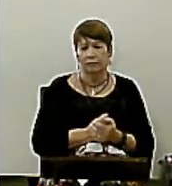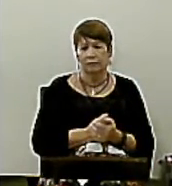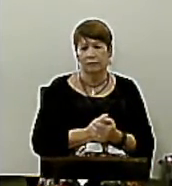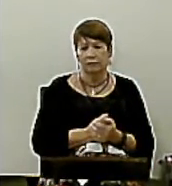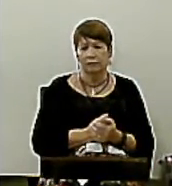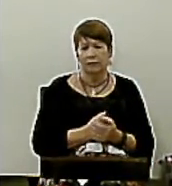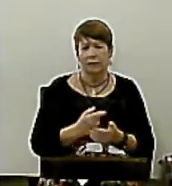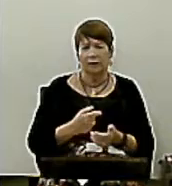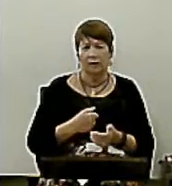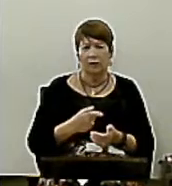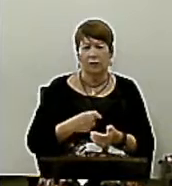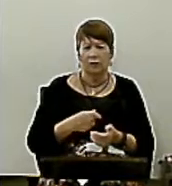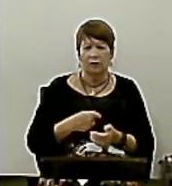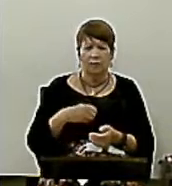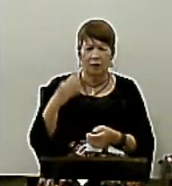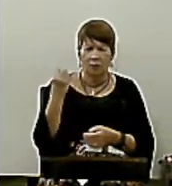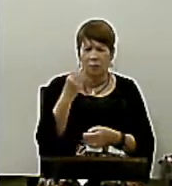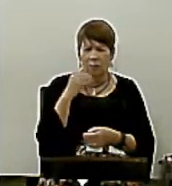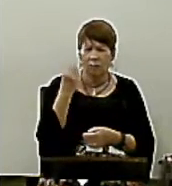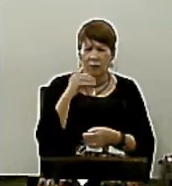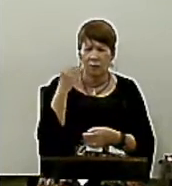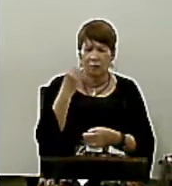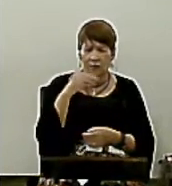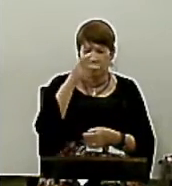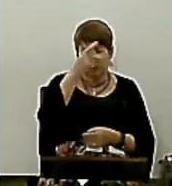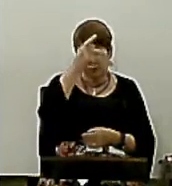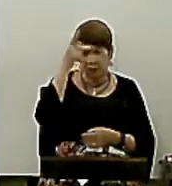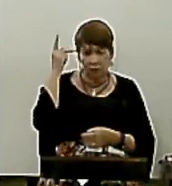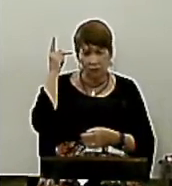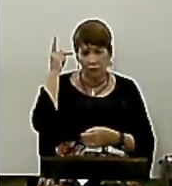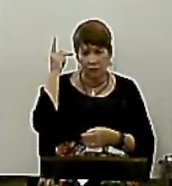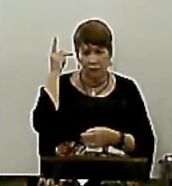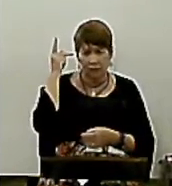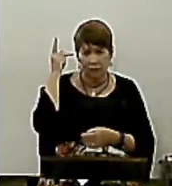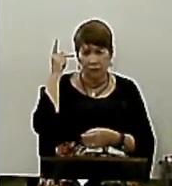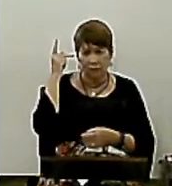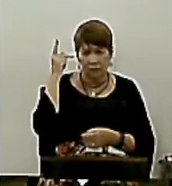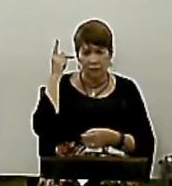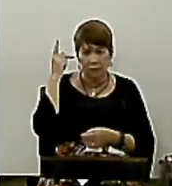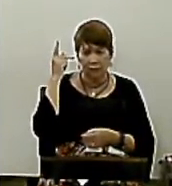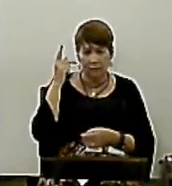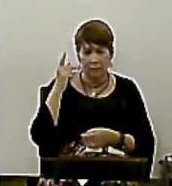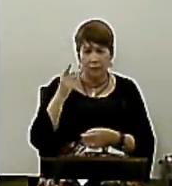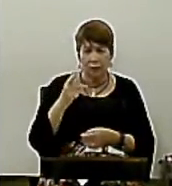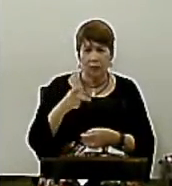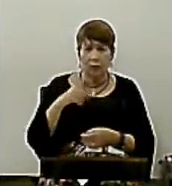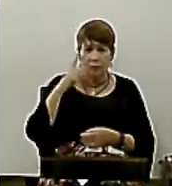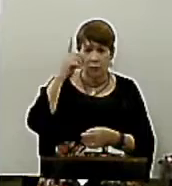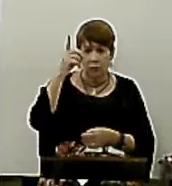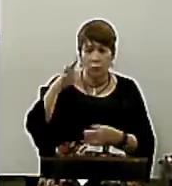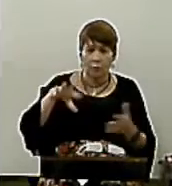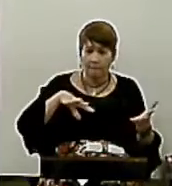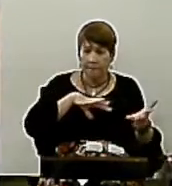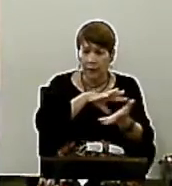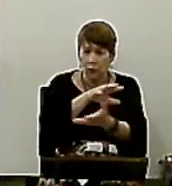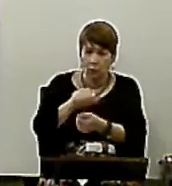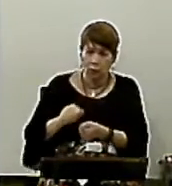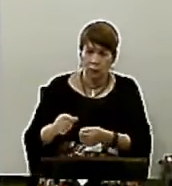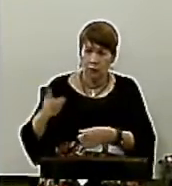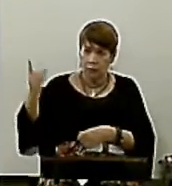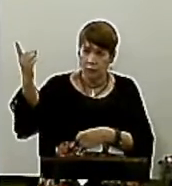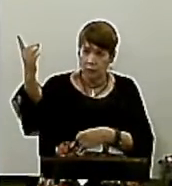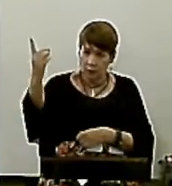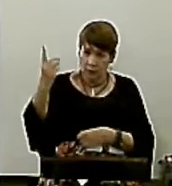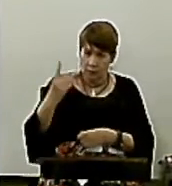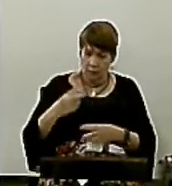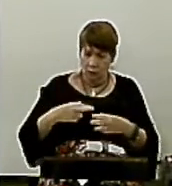convencer As pessoas De que é preciso Levar as coisas De Deus Para o mundo E não ficar Trazendo as coisas Do mundo Para